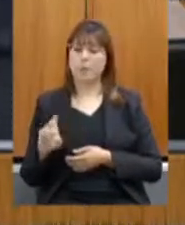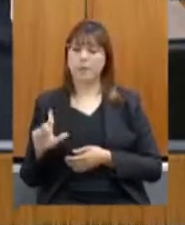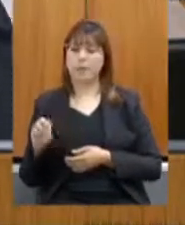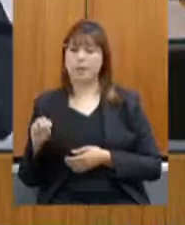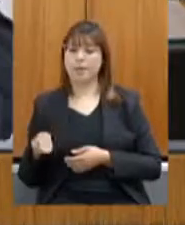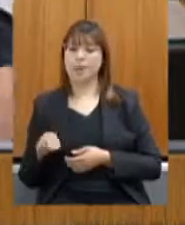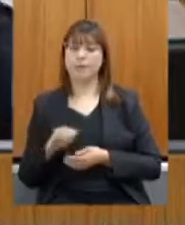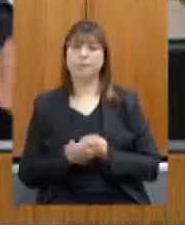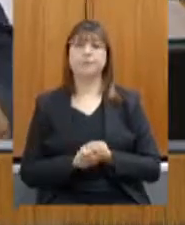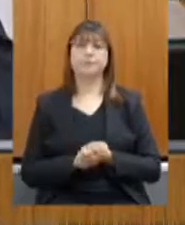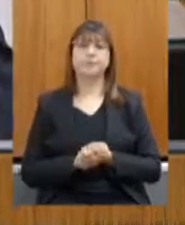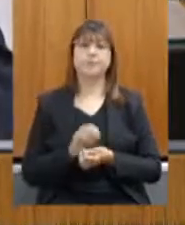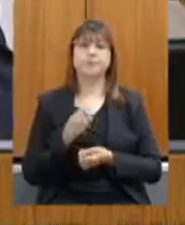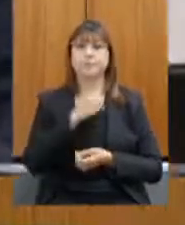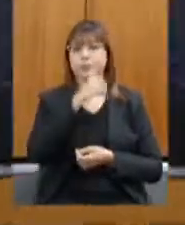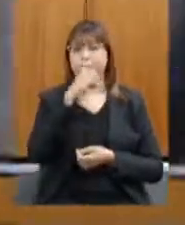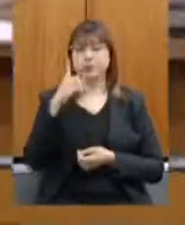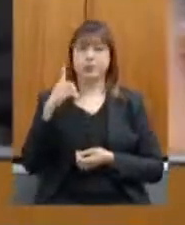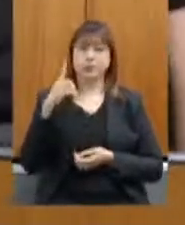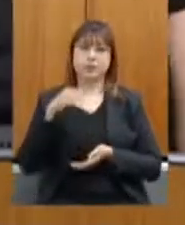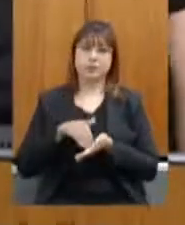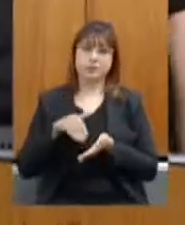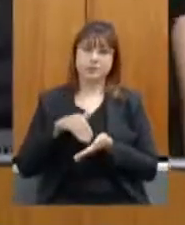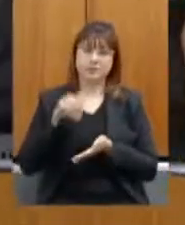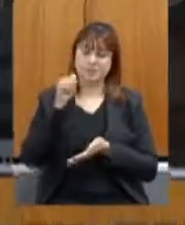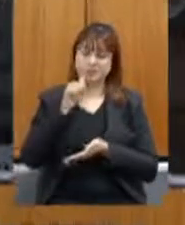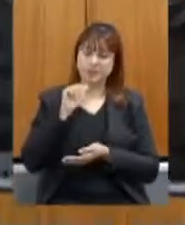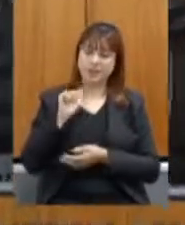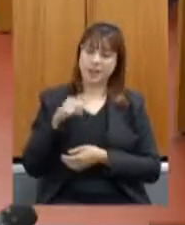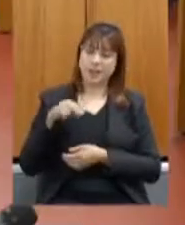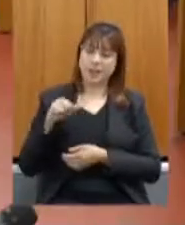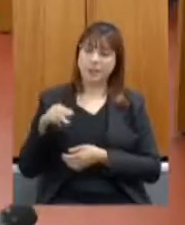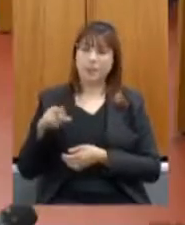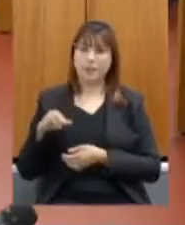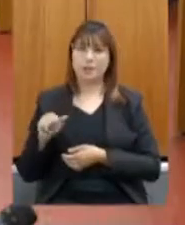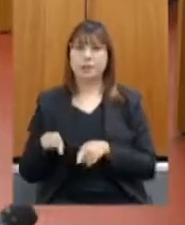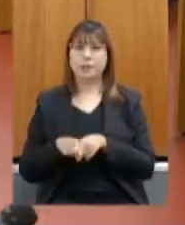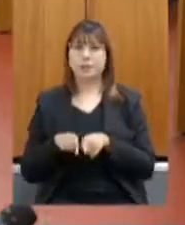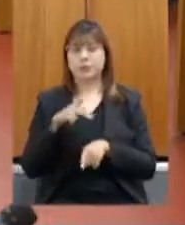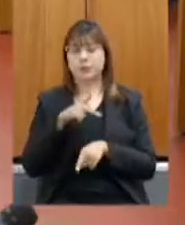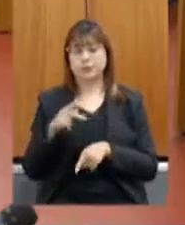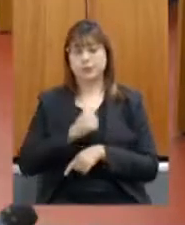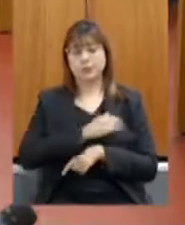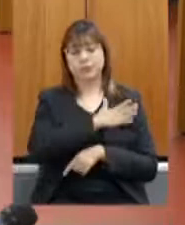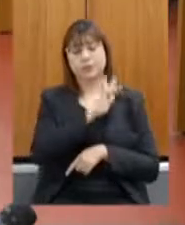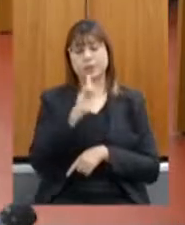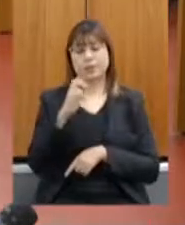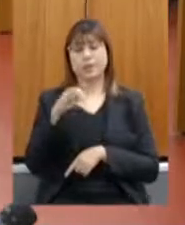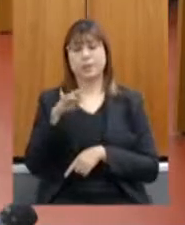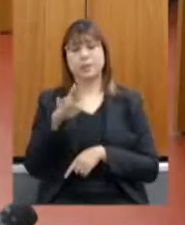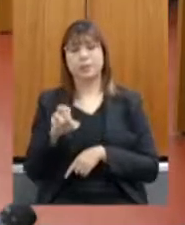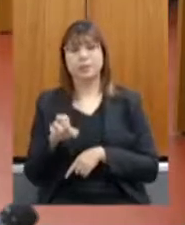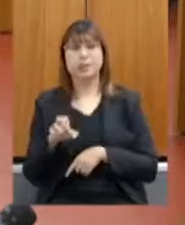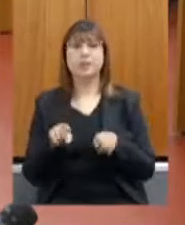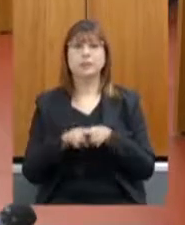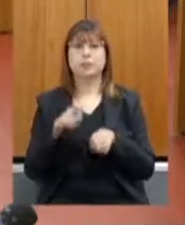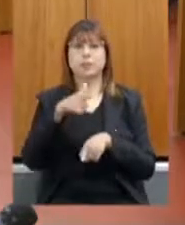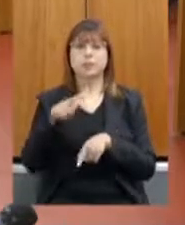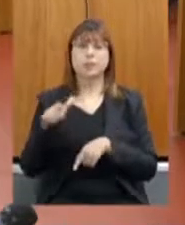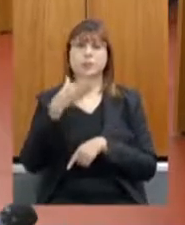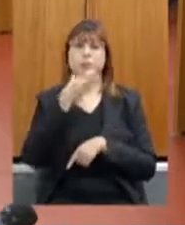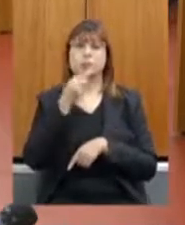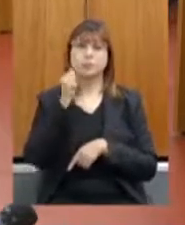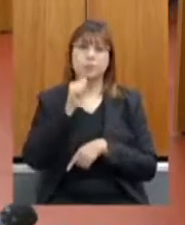bom dia secretária Ana Maria bom dia presidente coronel Henrique a todas as deputadas os